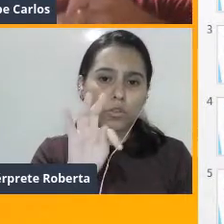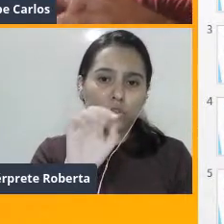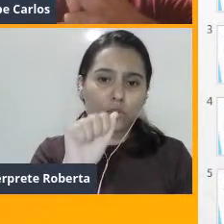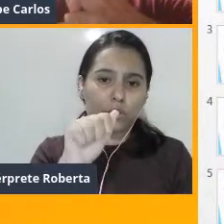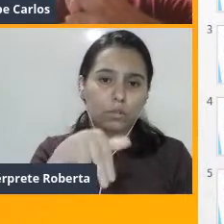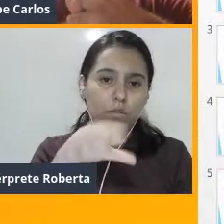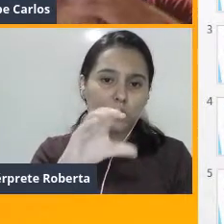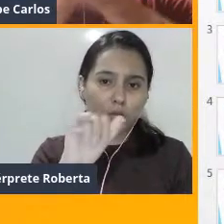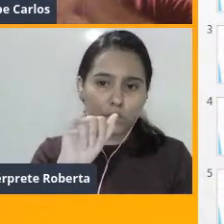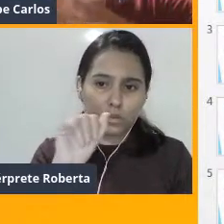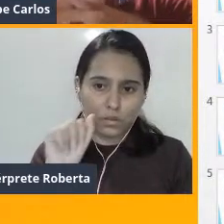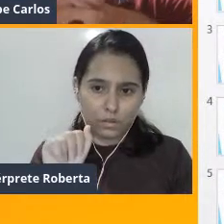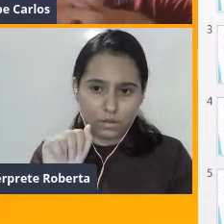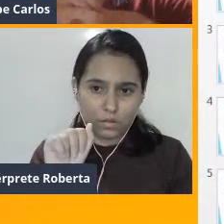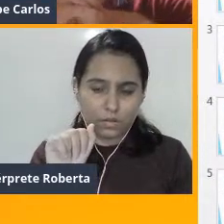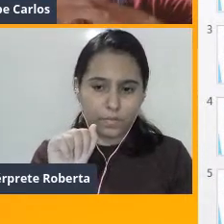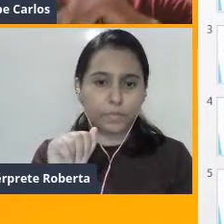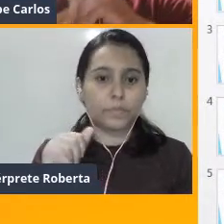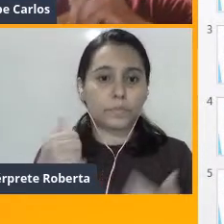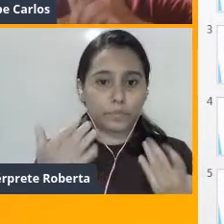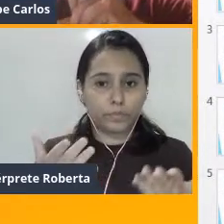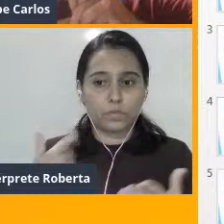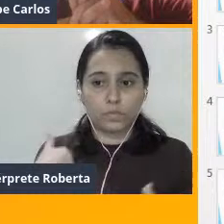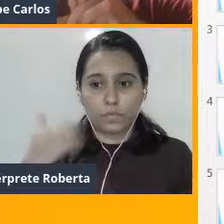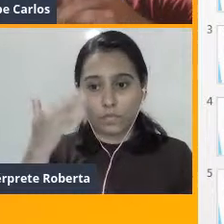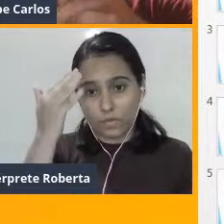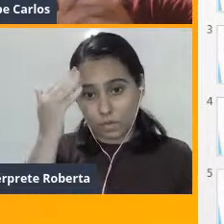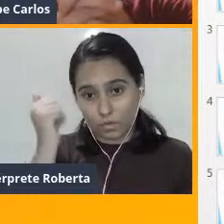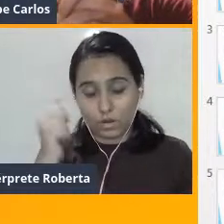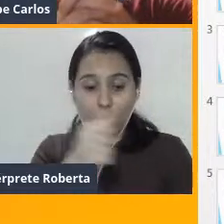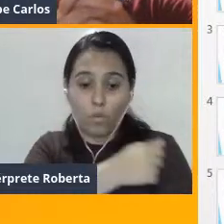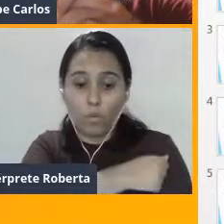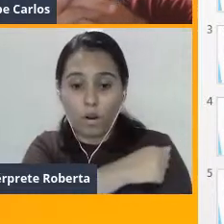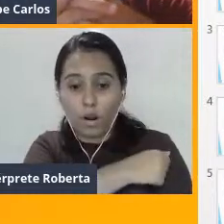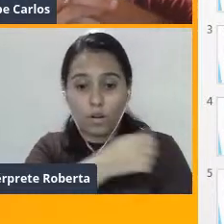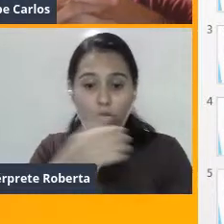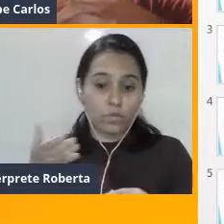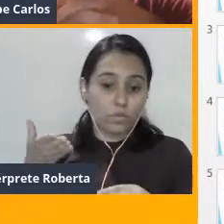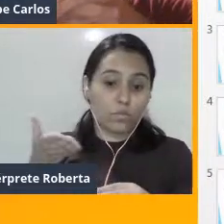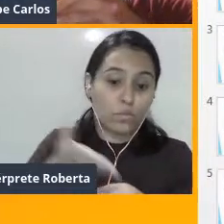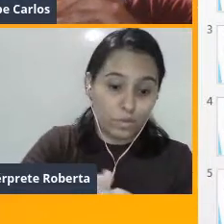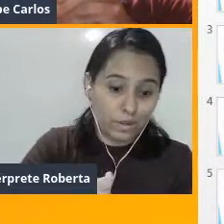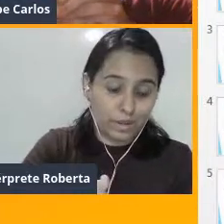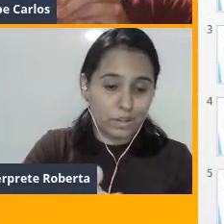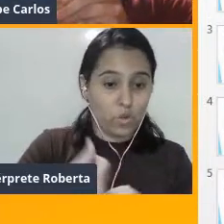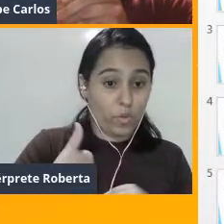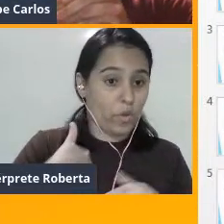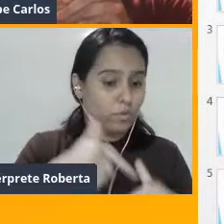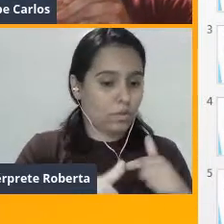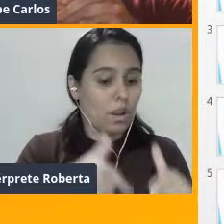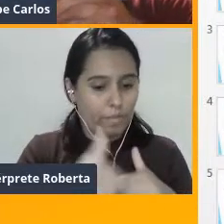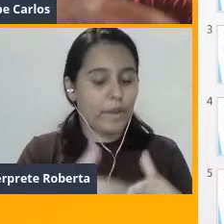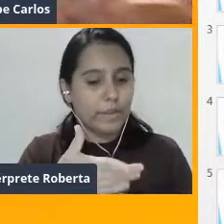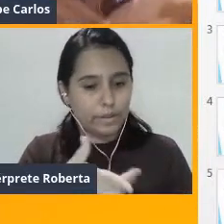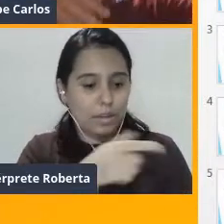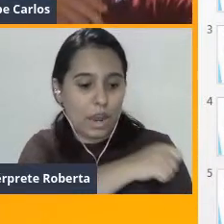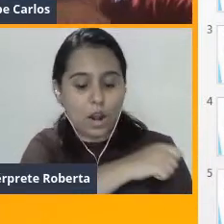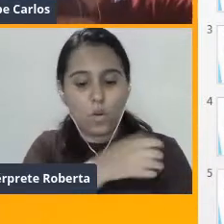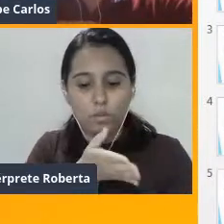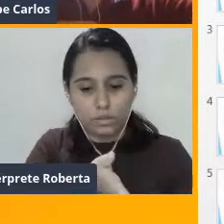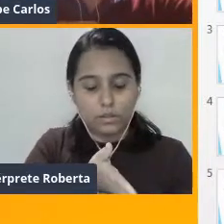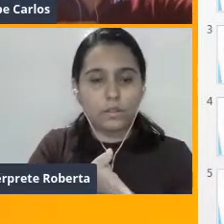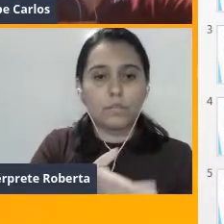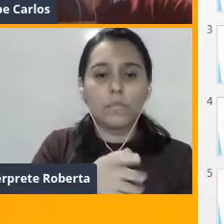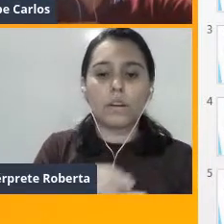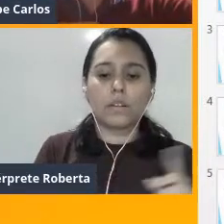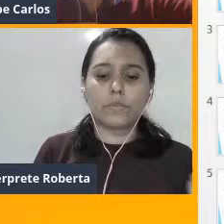Eu sei que quando chega um aluno lá no CrossFit, onde eu trabalho, ele não vem